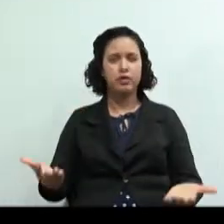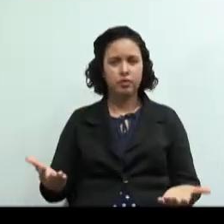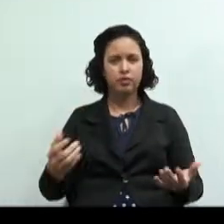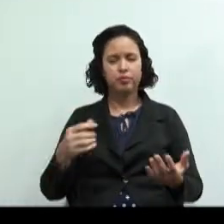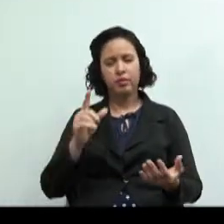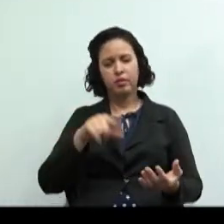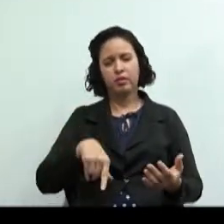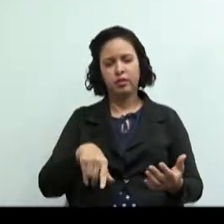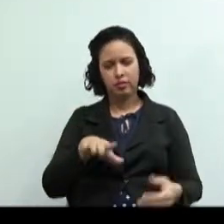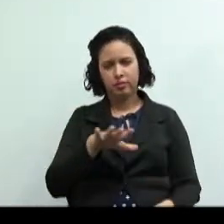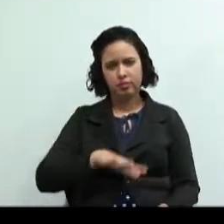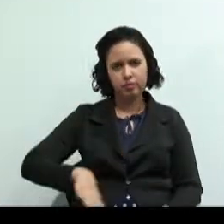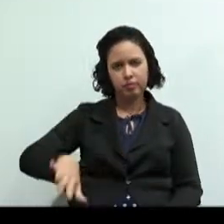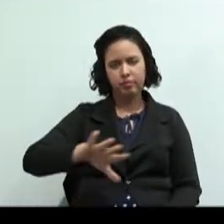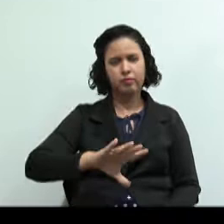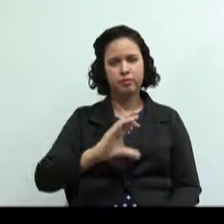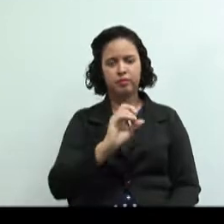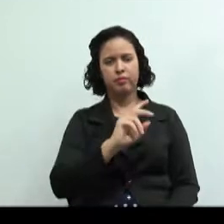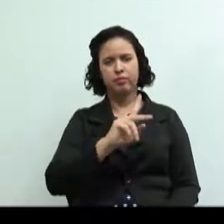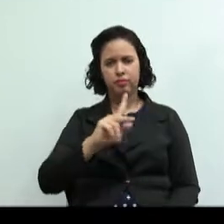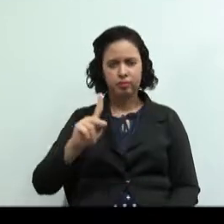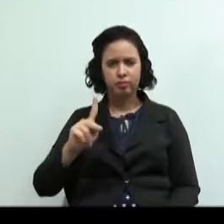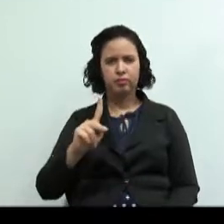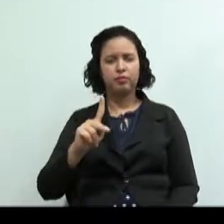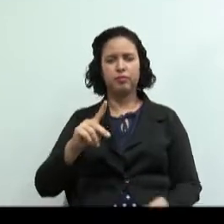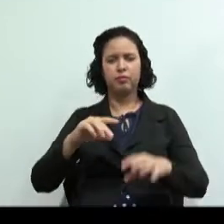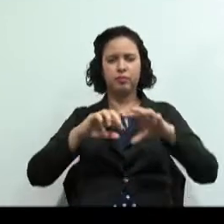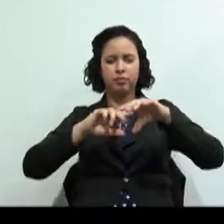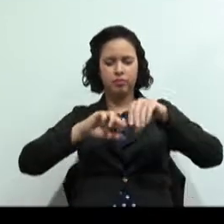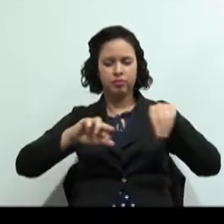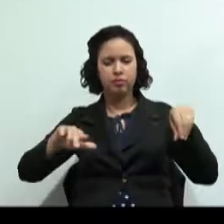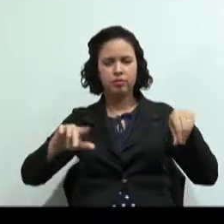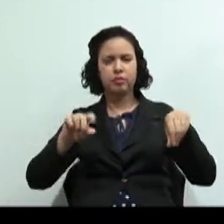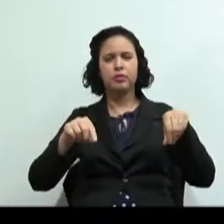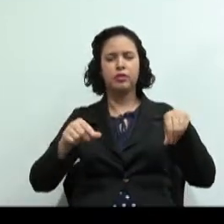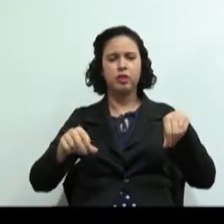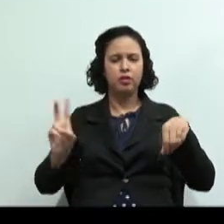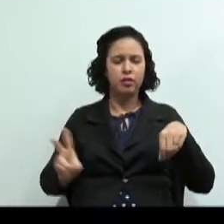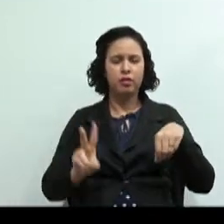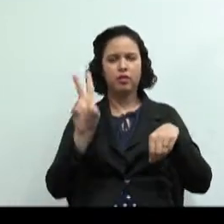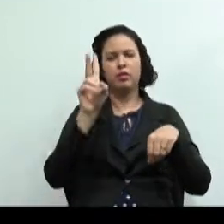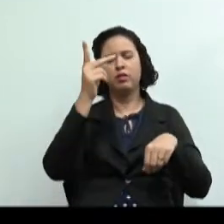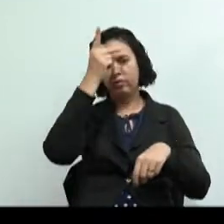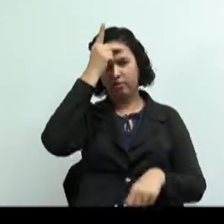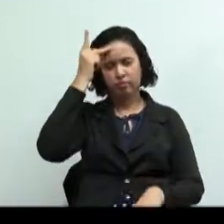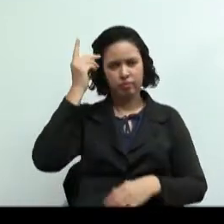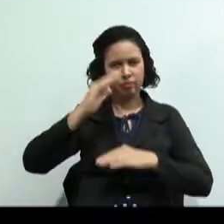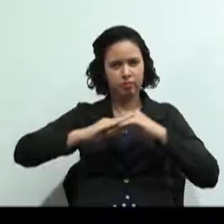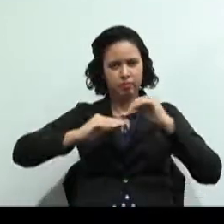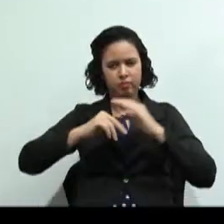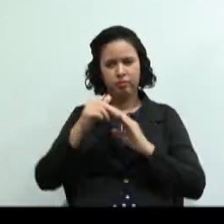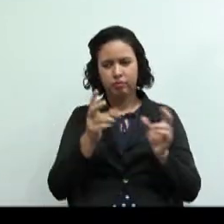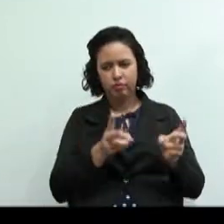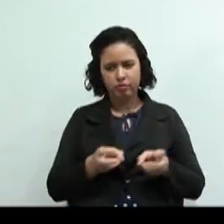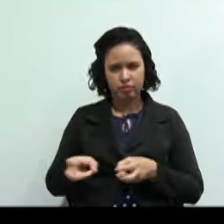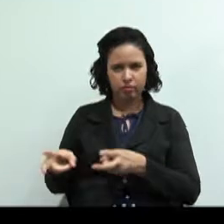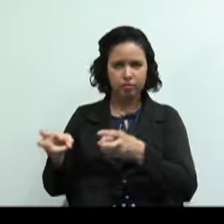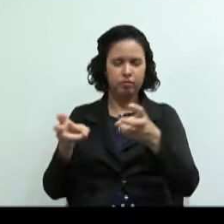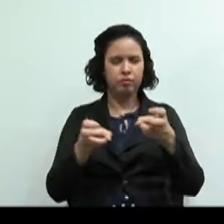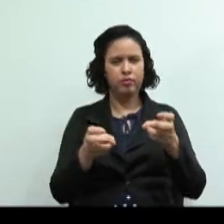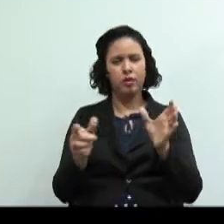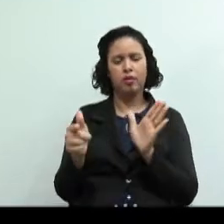que há tempos é bastante explorado. Nesse ramo as cooperativas têm papel de